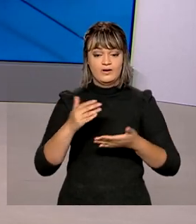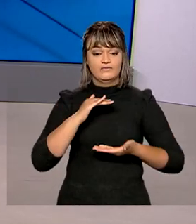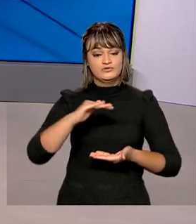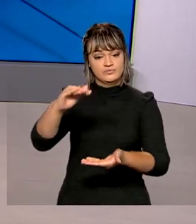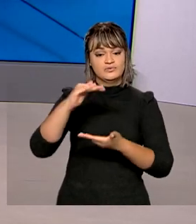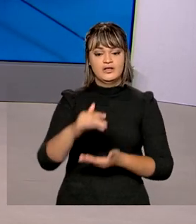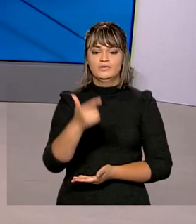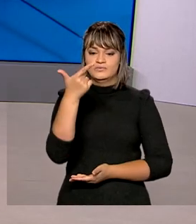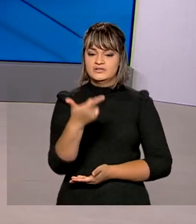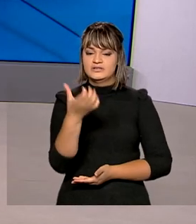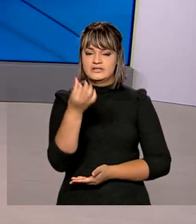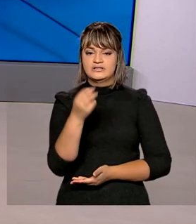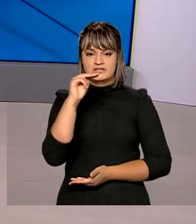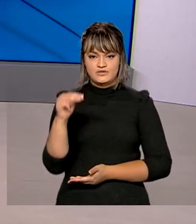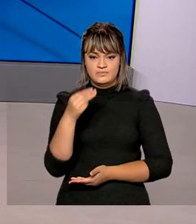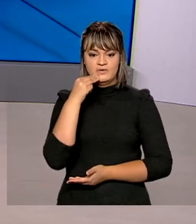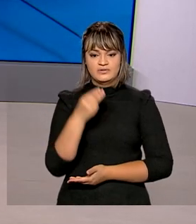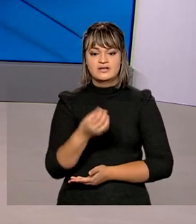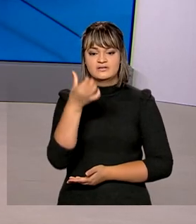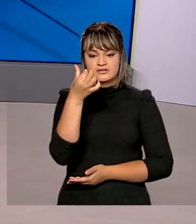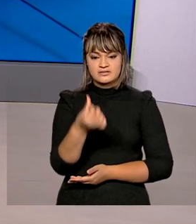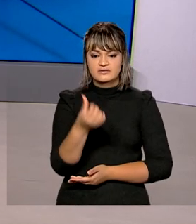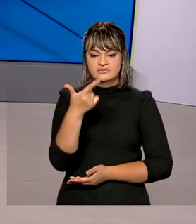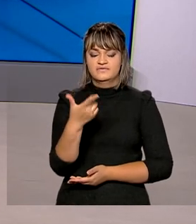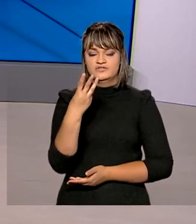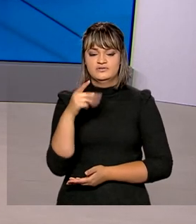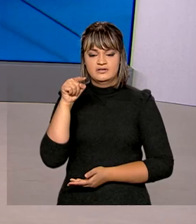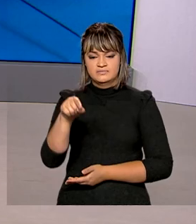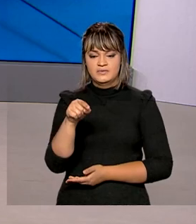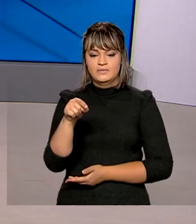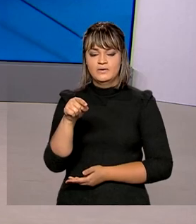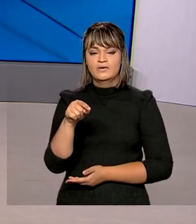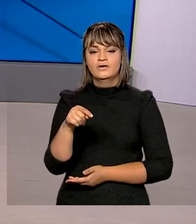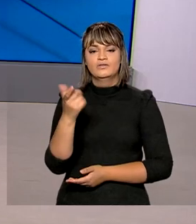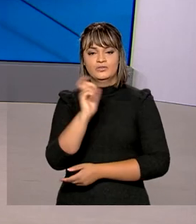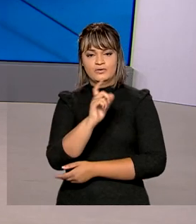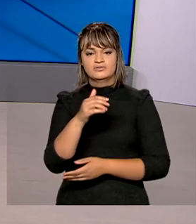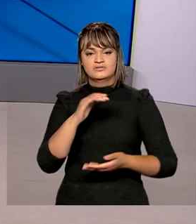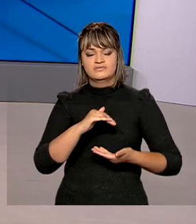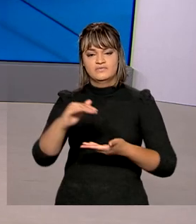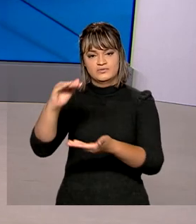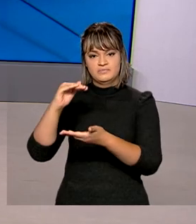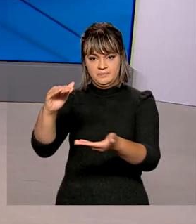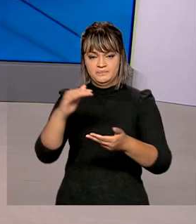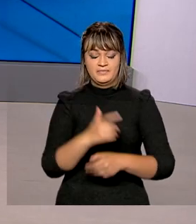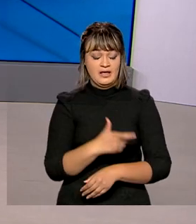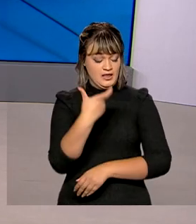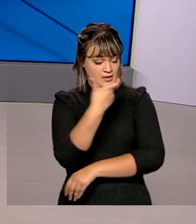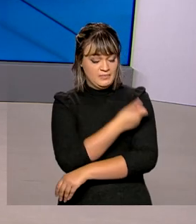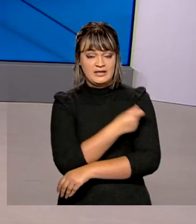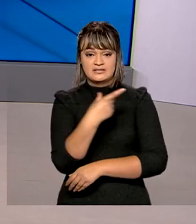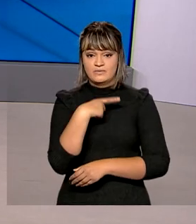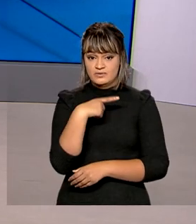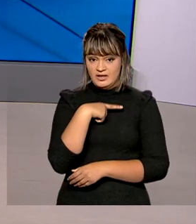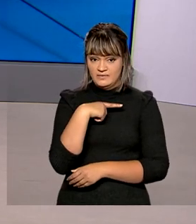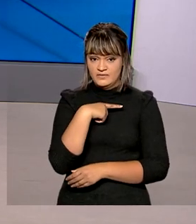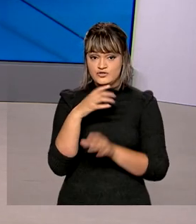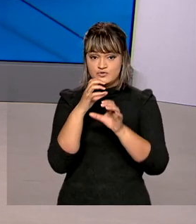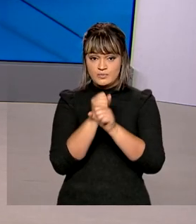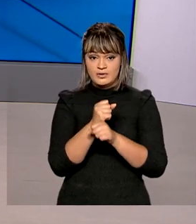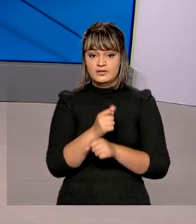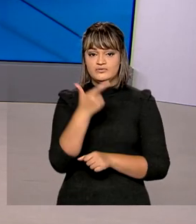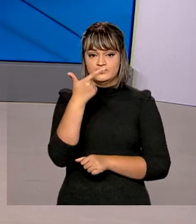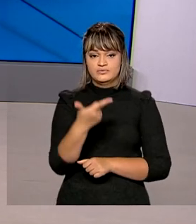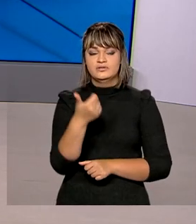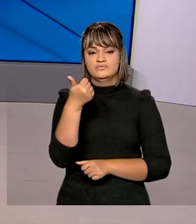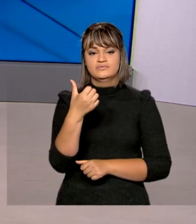267 milhões, 623 mil doses de vacina. As doses aplicadas somam